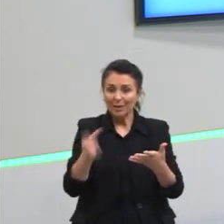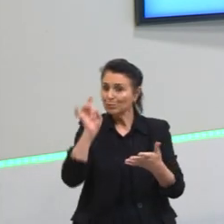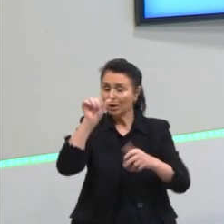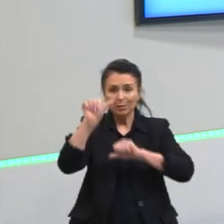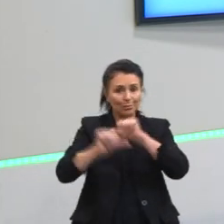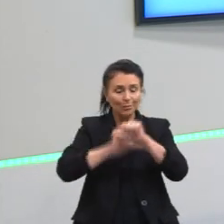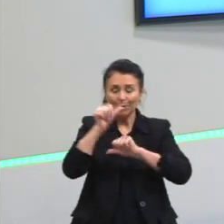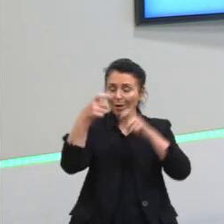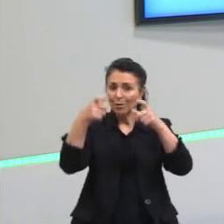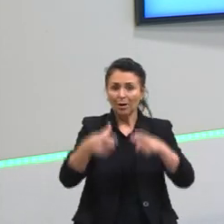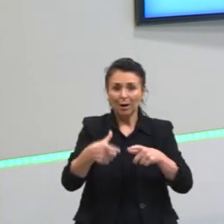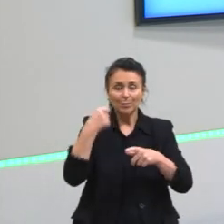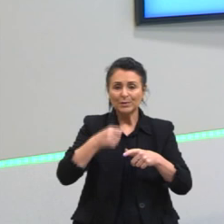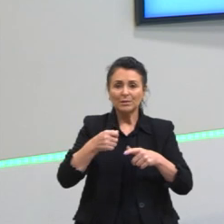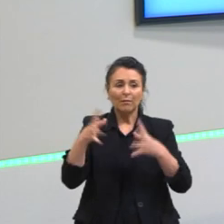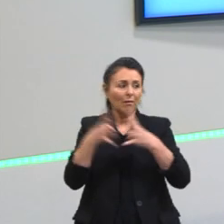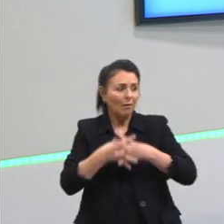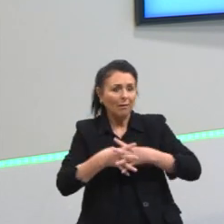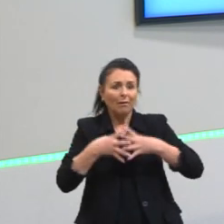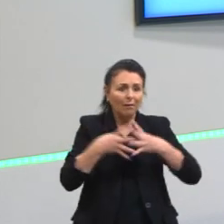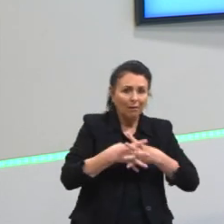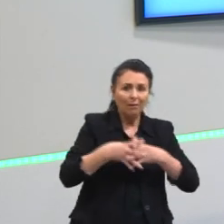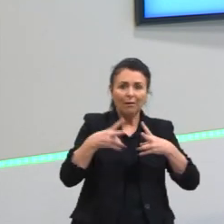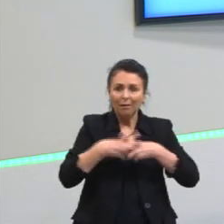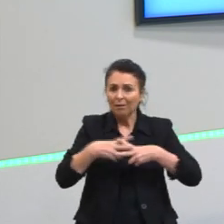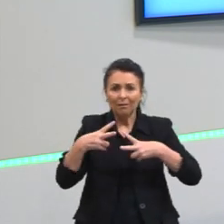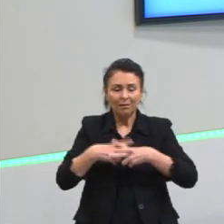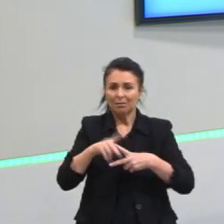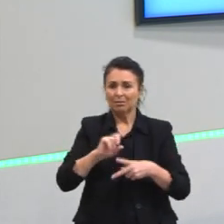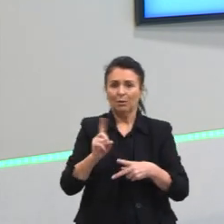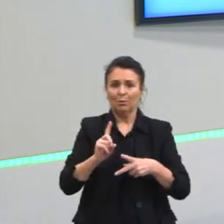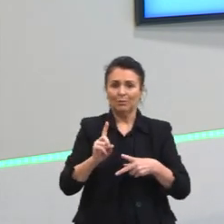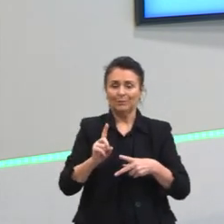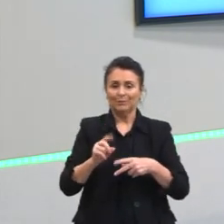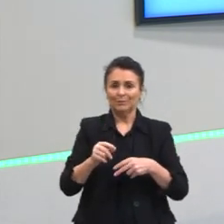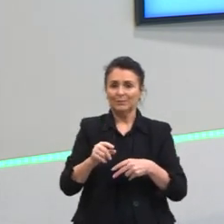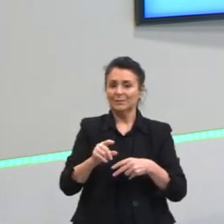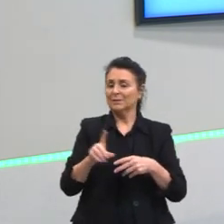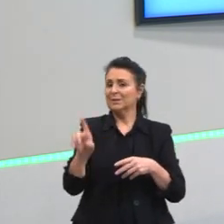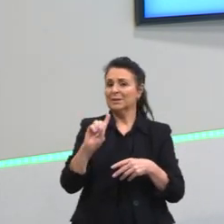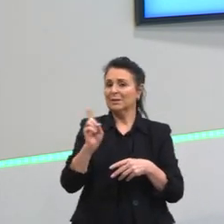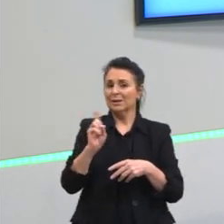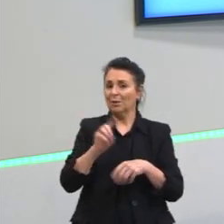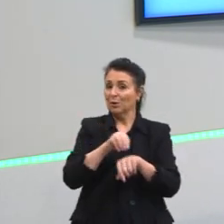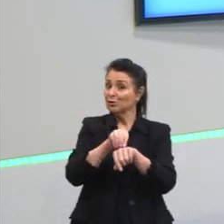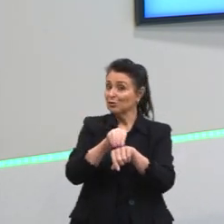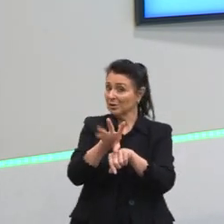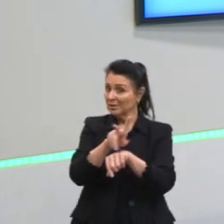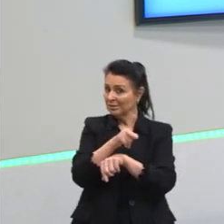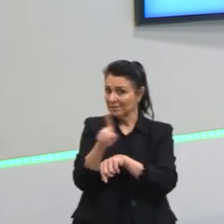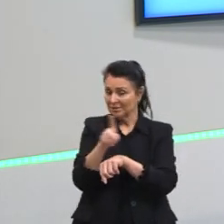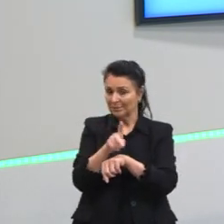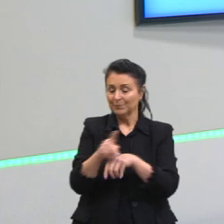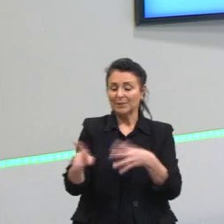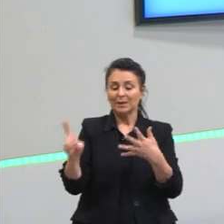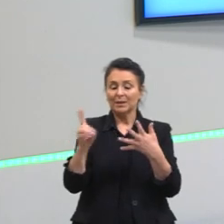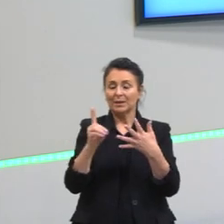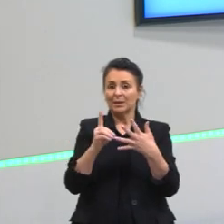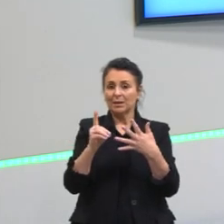para outro hábito, a gente que está lá sozinho, né? Então, eles ficam ligados nisso. Então, isso é uma boa pedida. D.